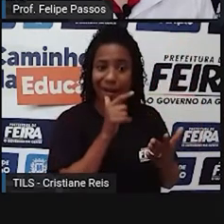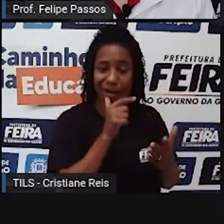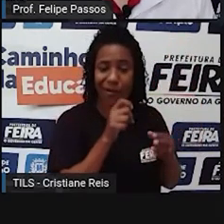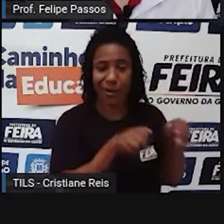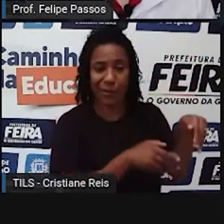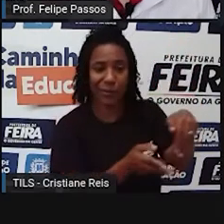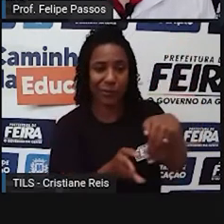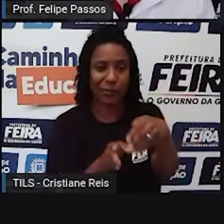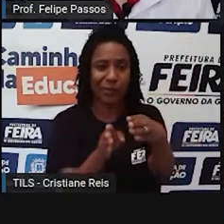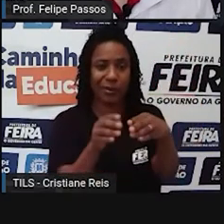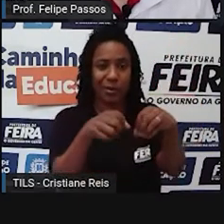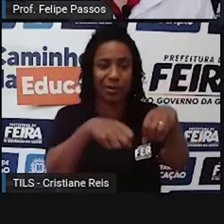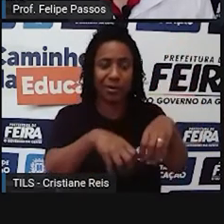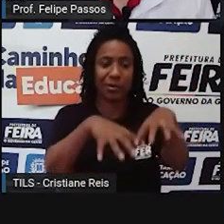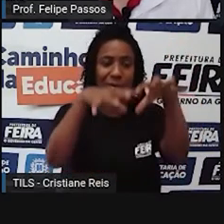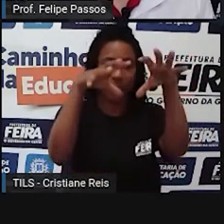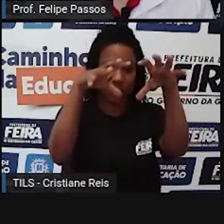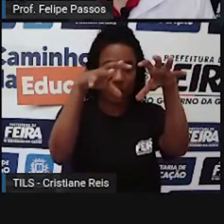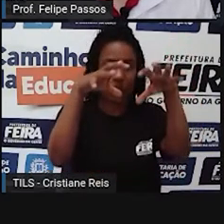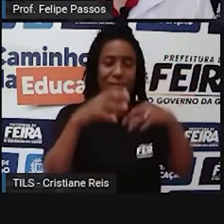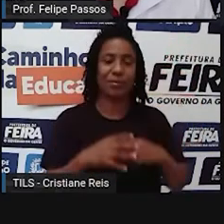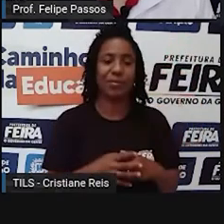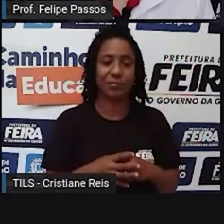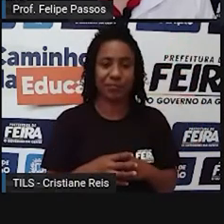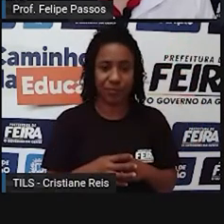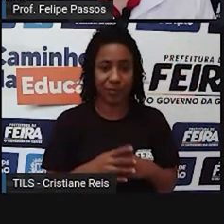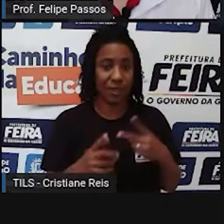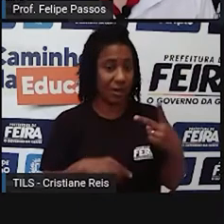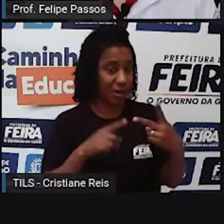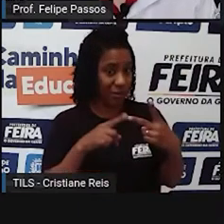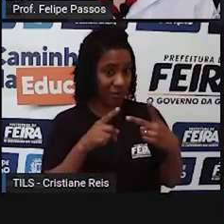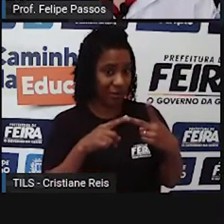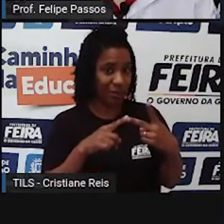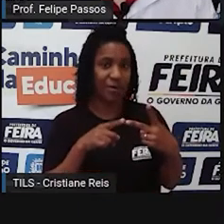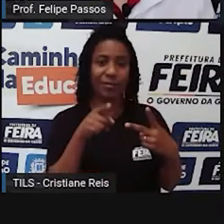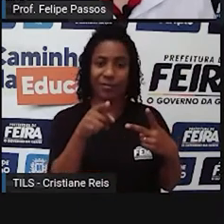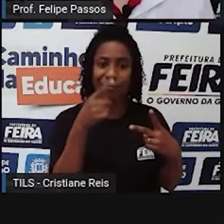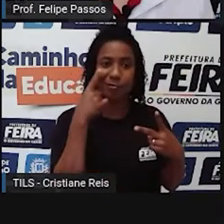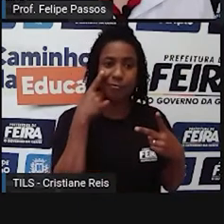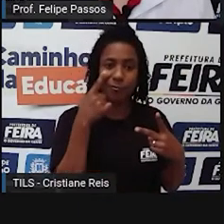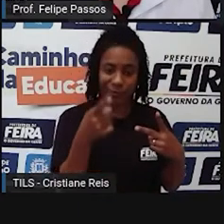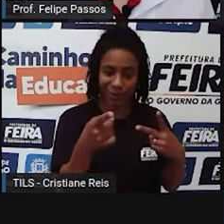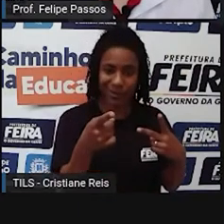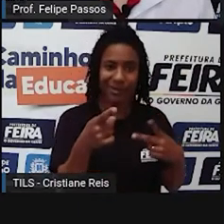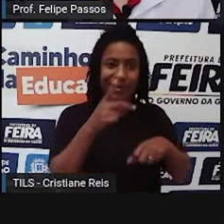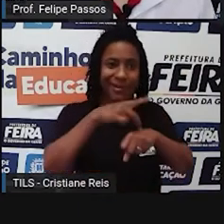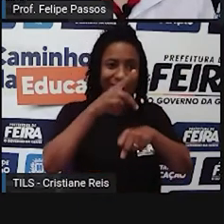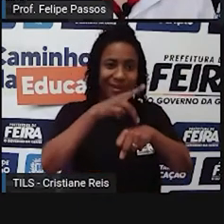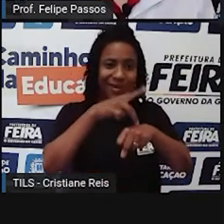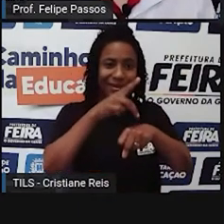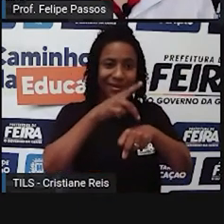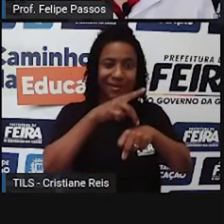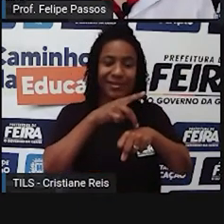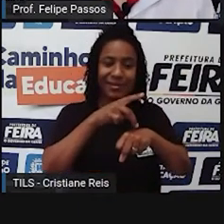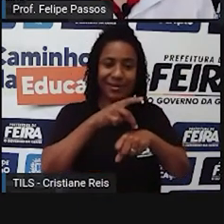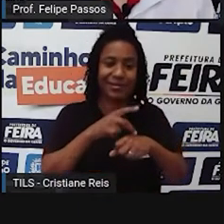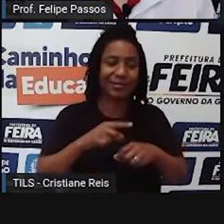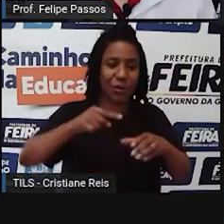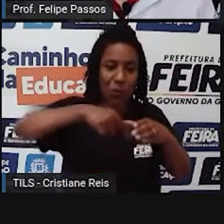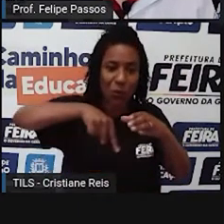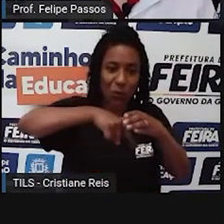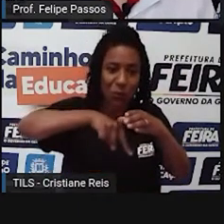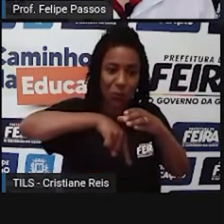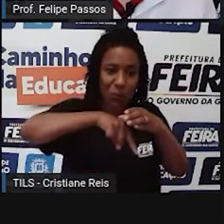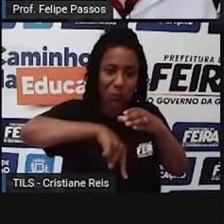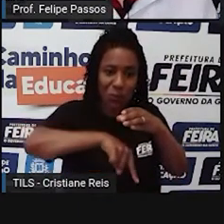e assim por diante. Na imagem do meio, gente tem uma mina, né? Existem diversos recursos que a gente tira do chão, tira da terra,